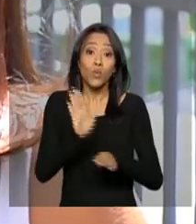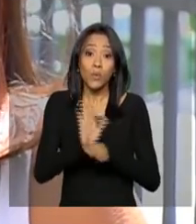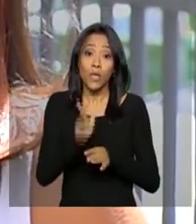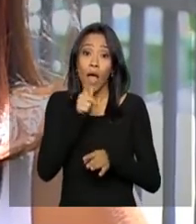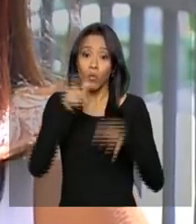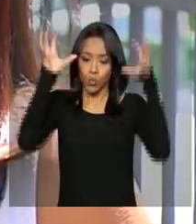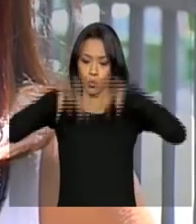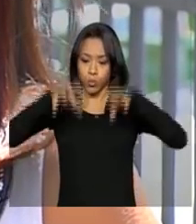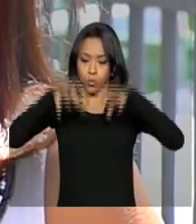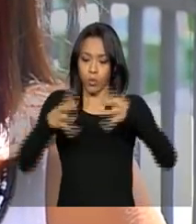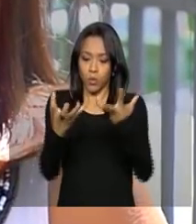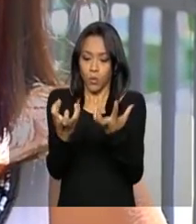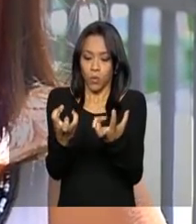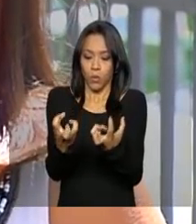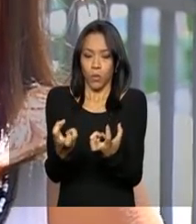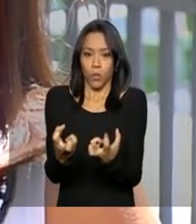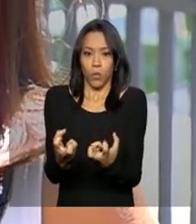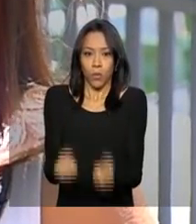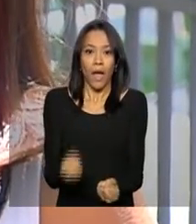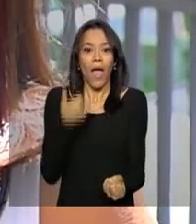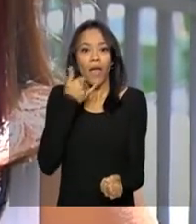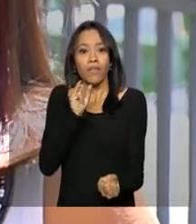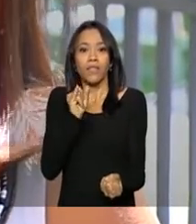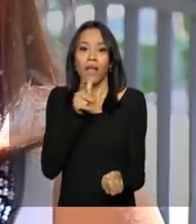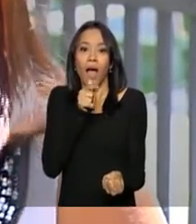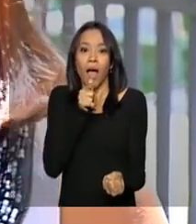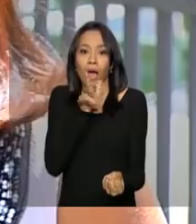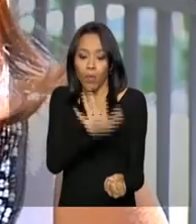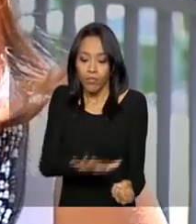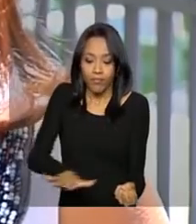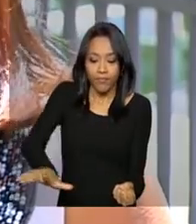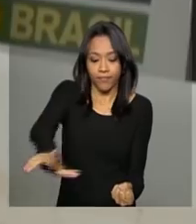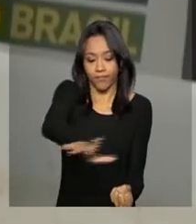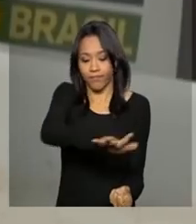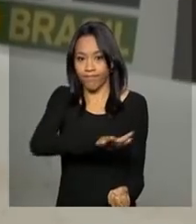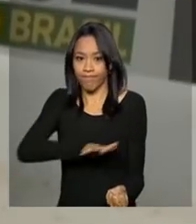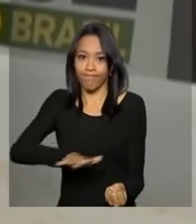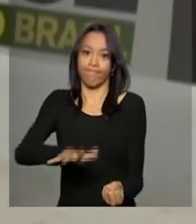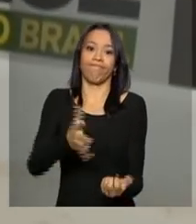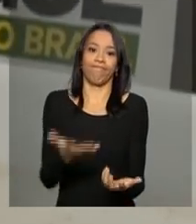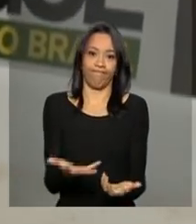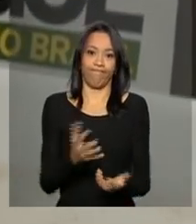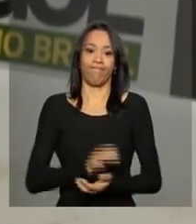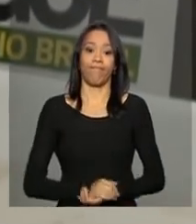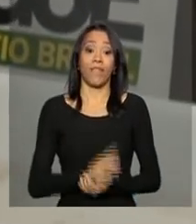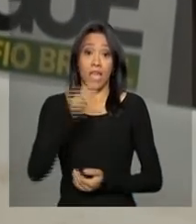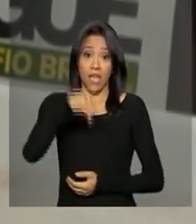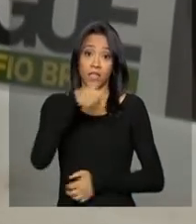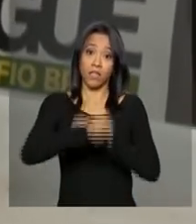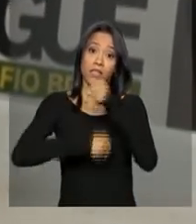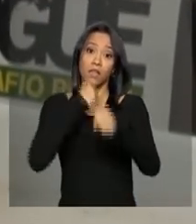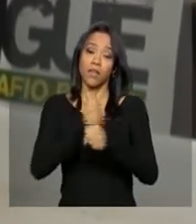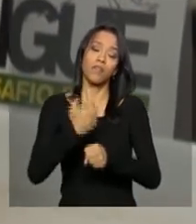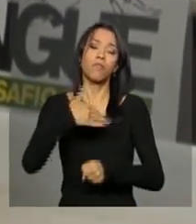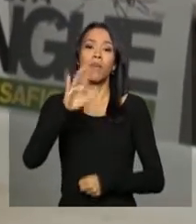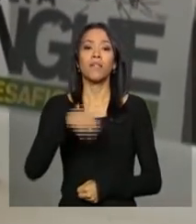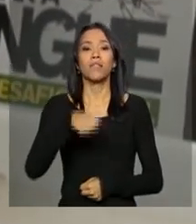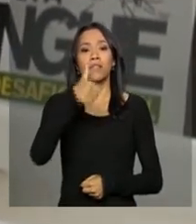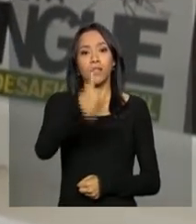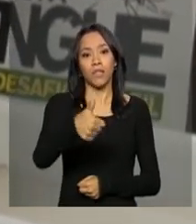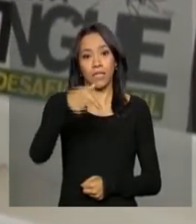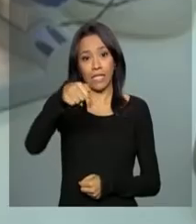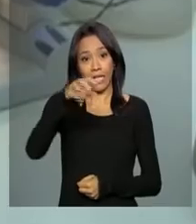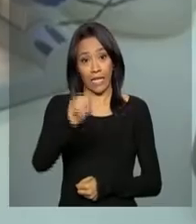evita poças e assim evita a proliferação do mosquito. Só esse ano já foram registrados mais de 170